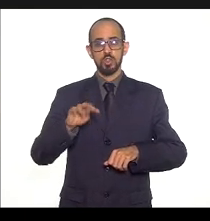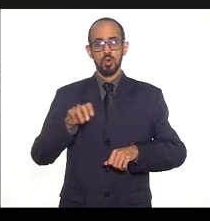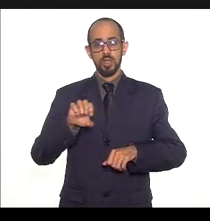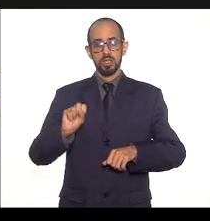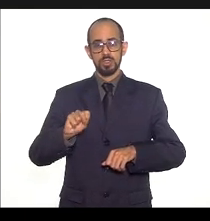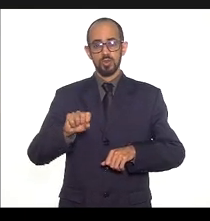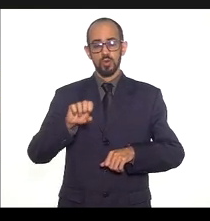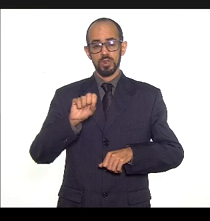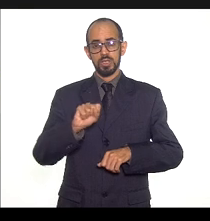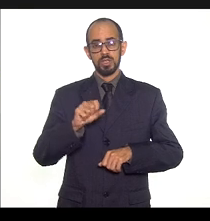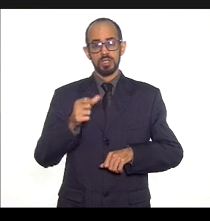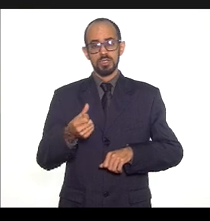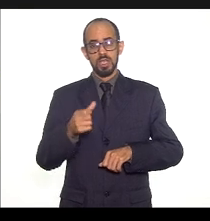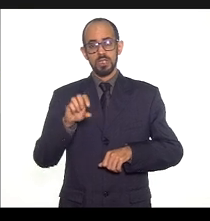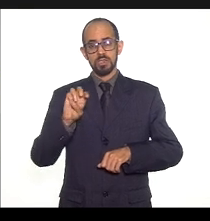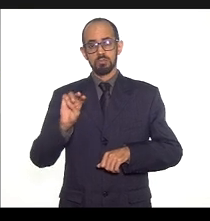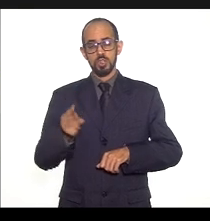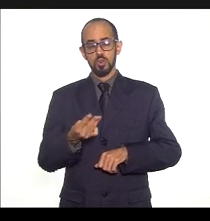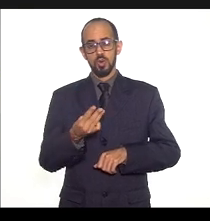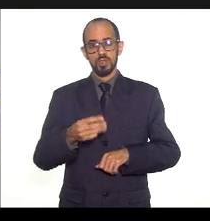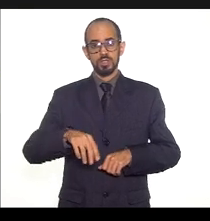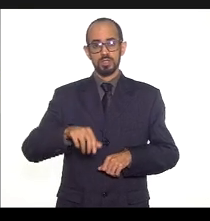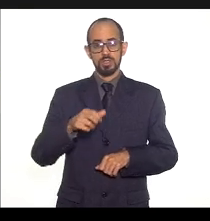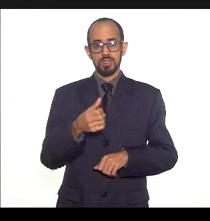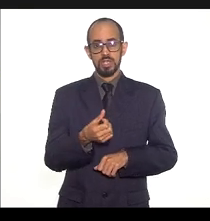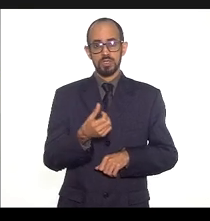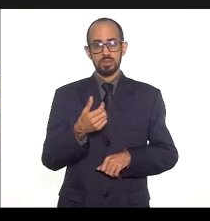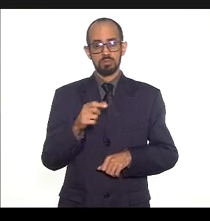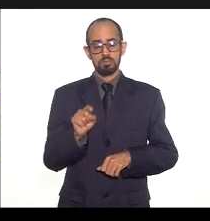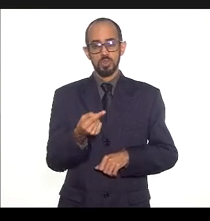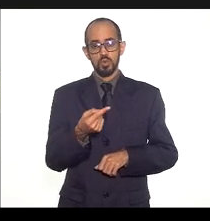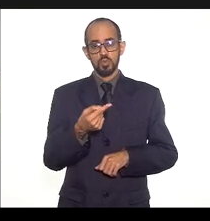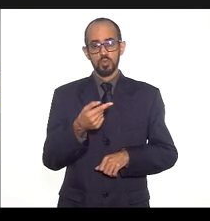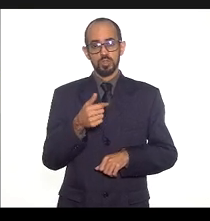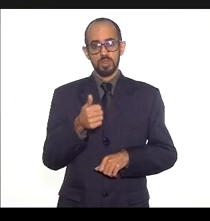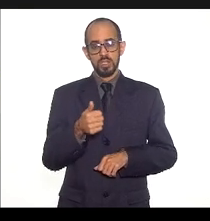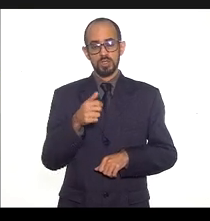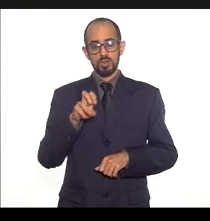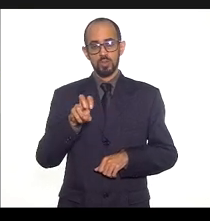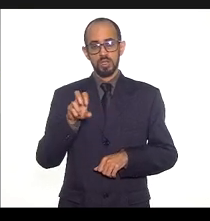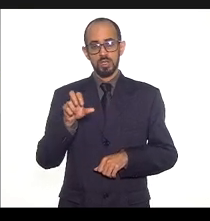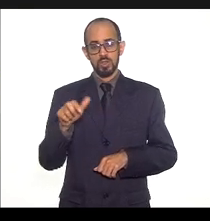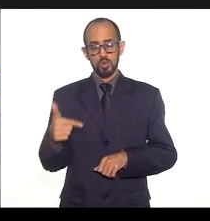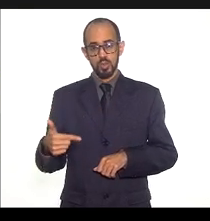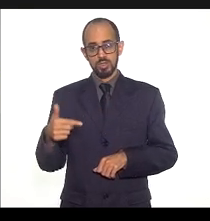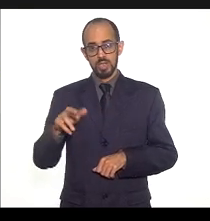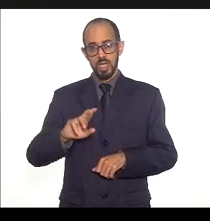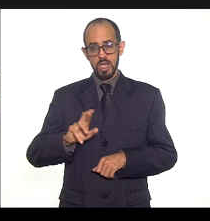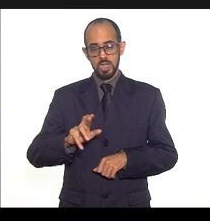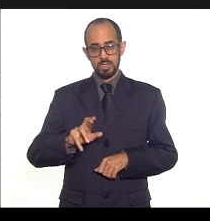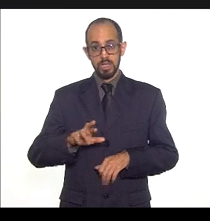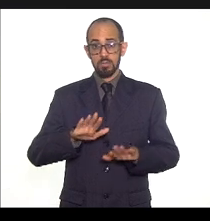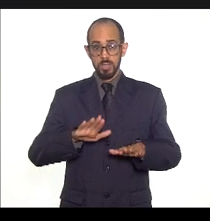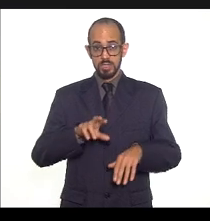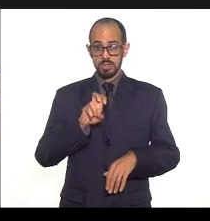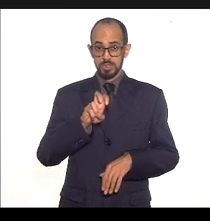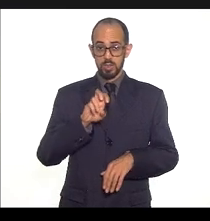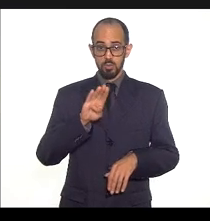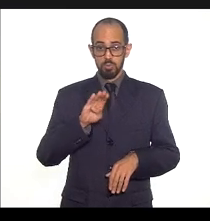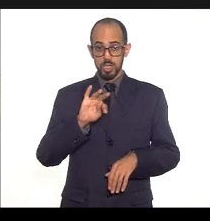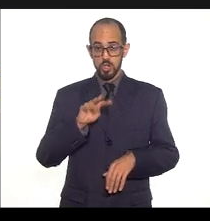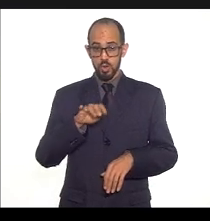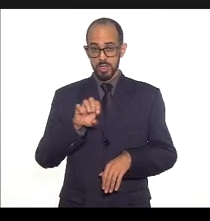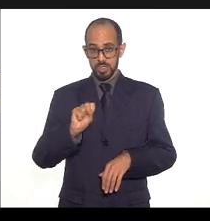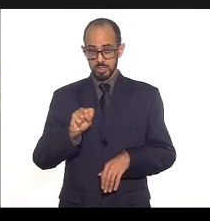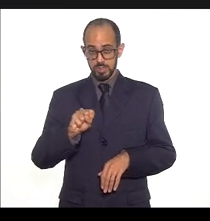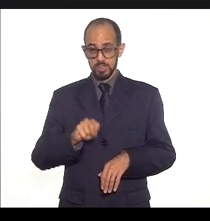milhões 6.152 reais sendo que desse montante 5 bilhões 329